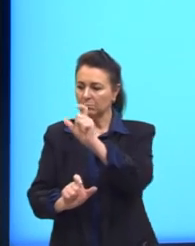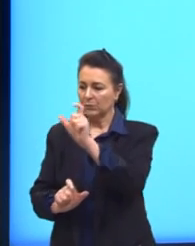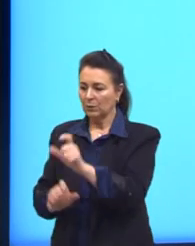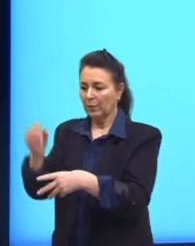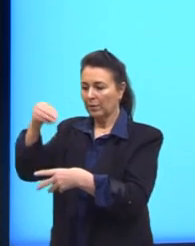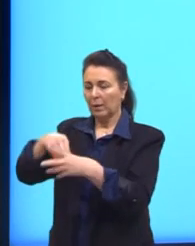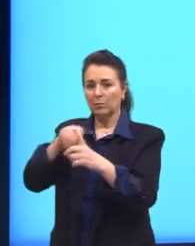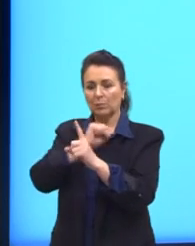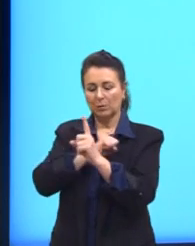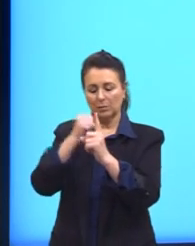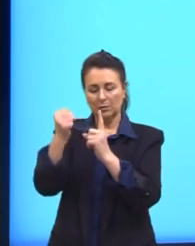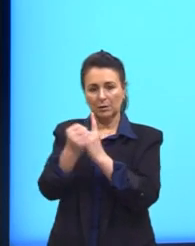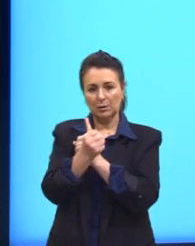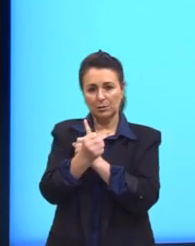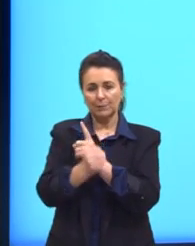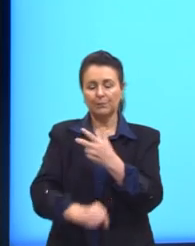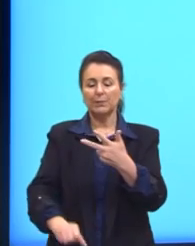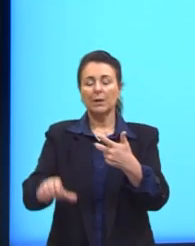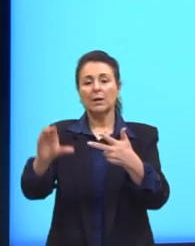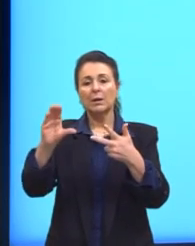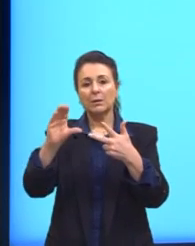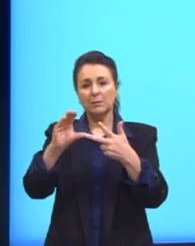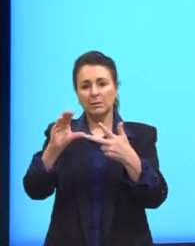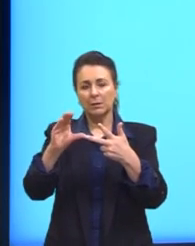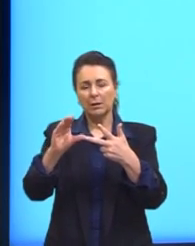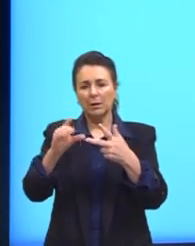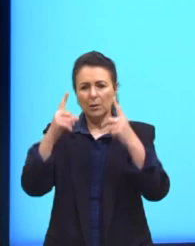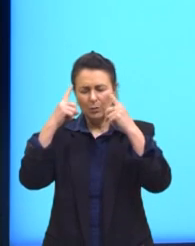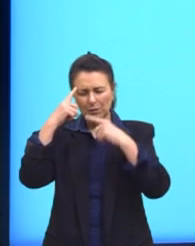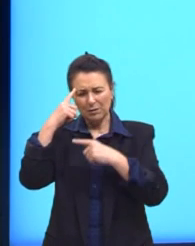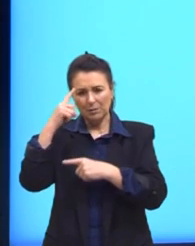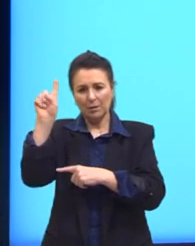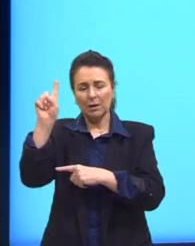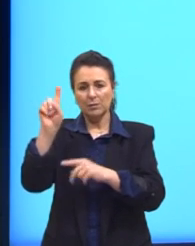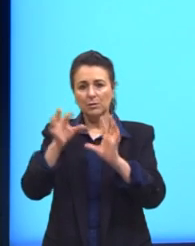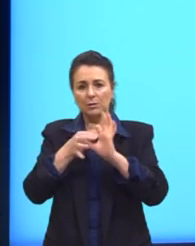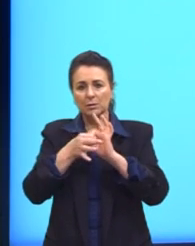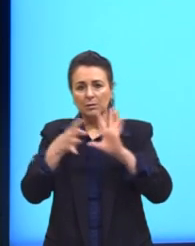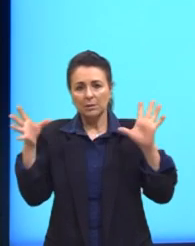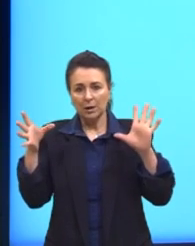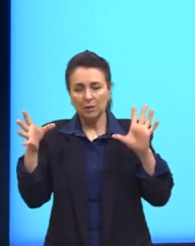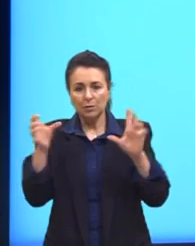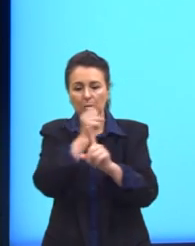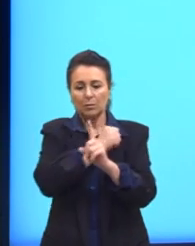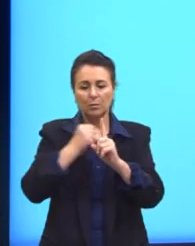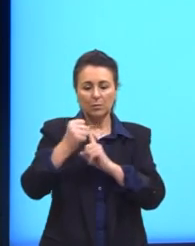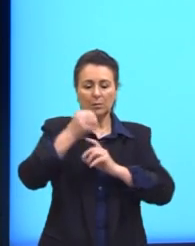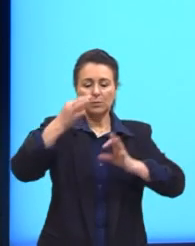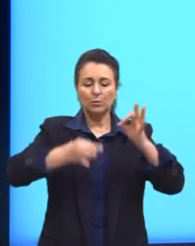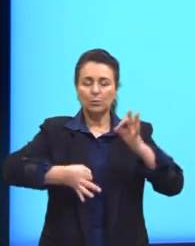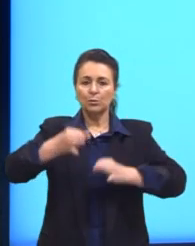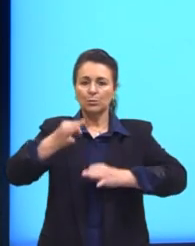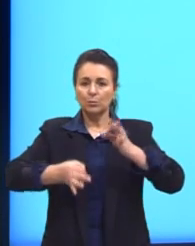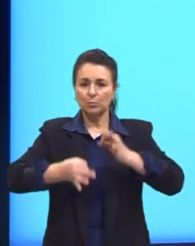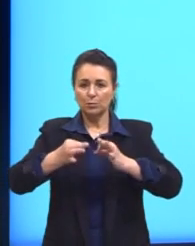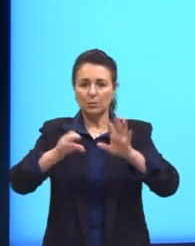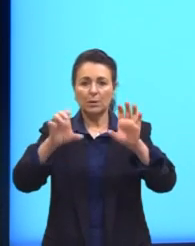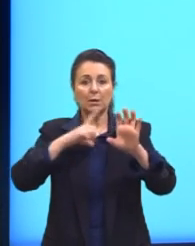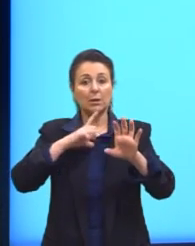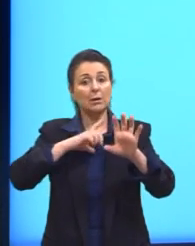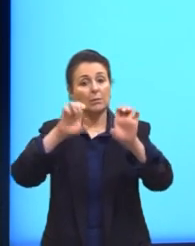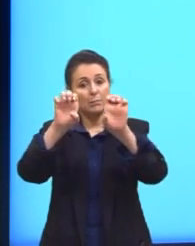C. Na exploração de ideais de liberdade nas quais uma sociedade mais justa se estrutura por meio do trabalho.